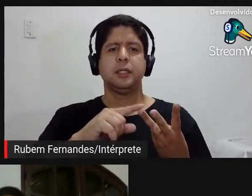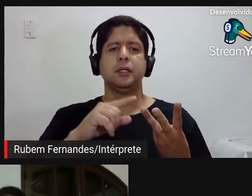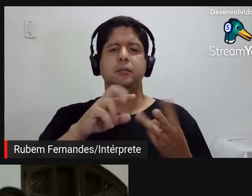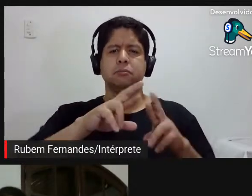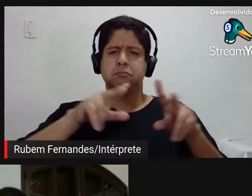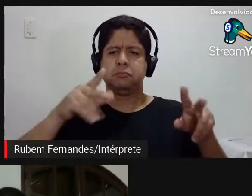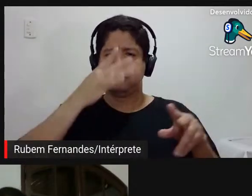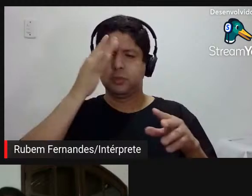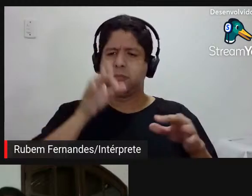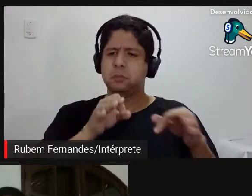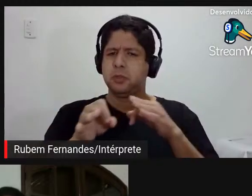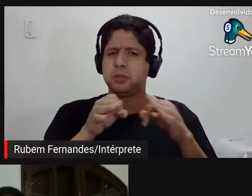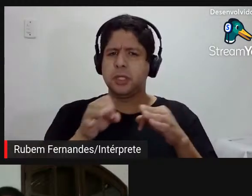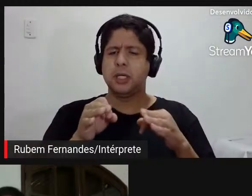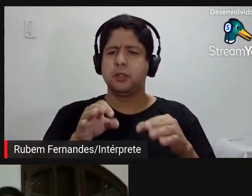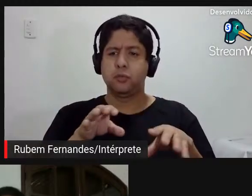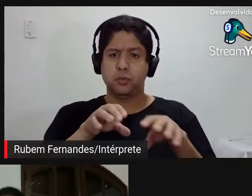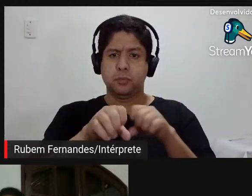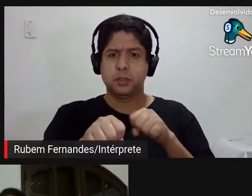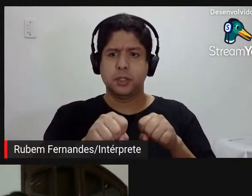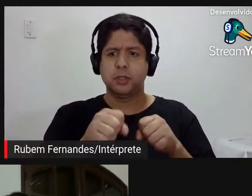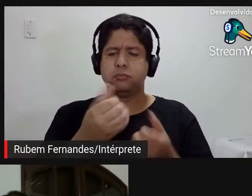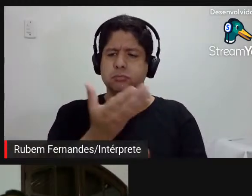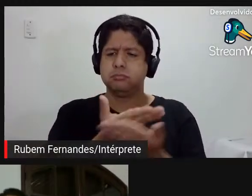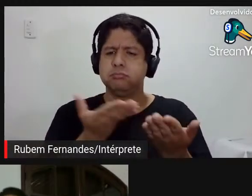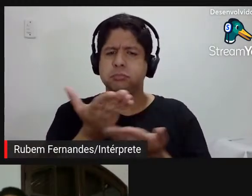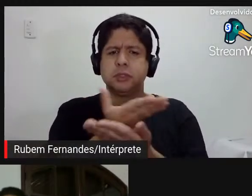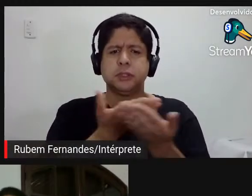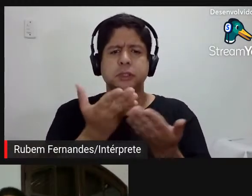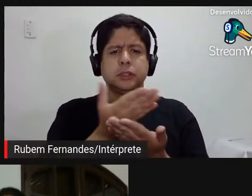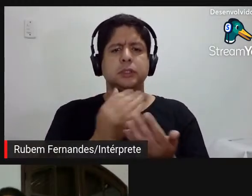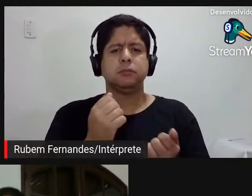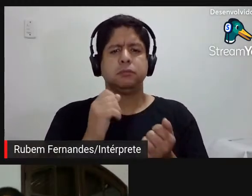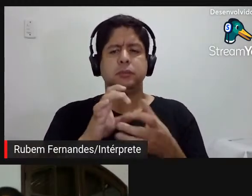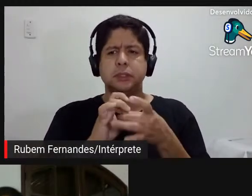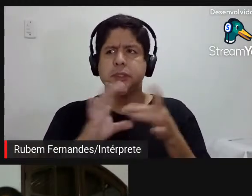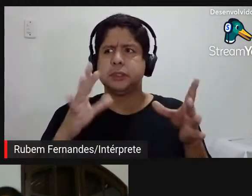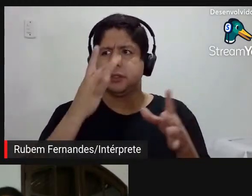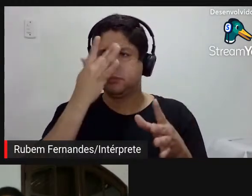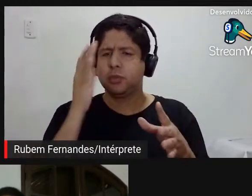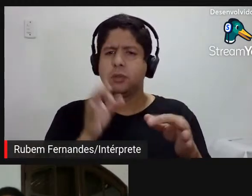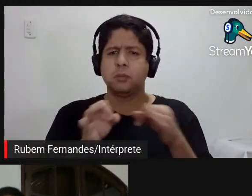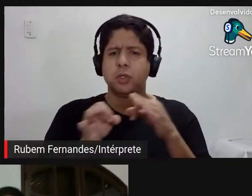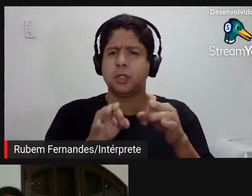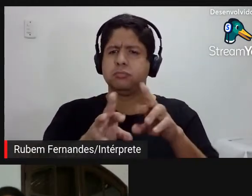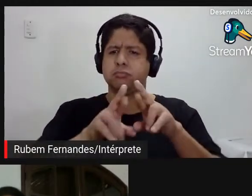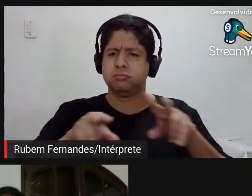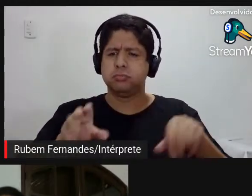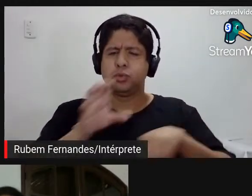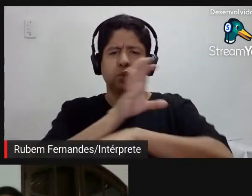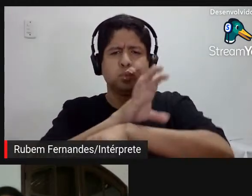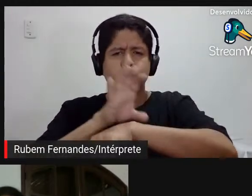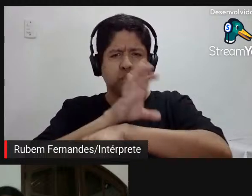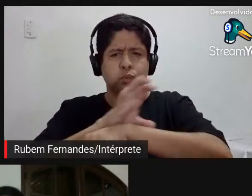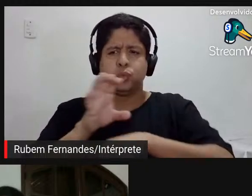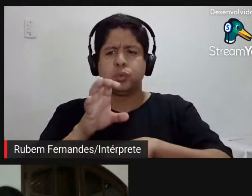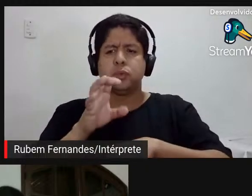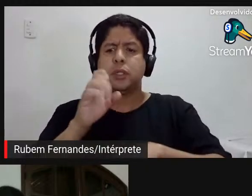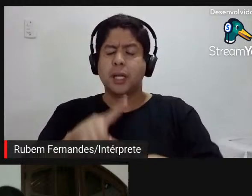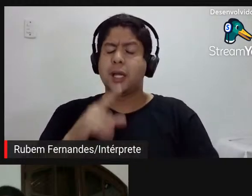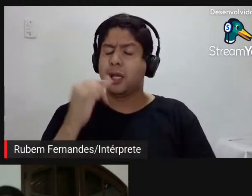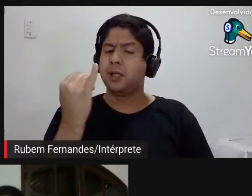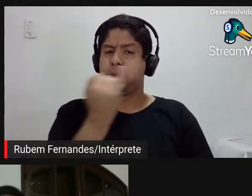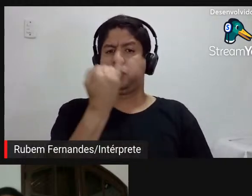importantíssimo, de formação de mediadores pela Universidade Pública, projetos de extensão são tão relevantes,